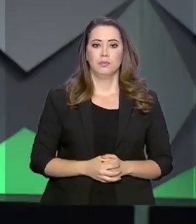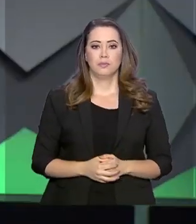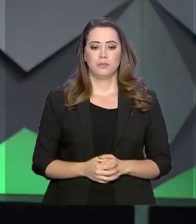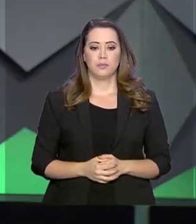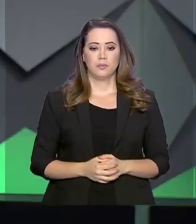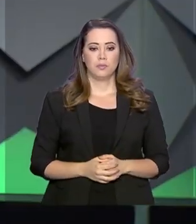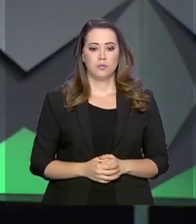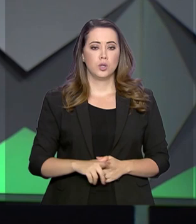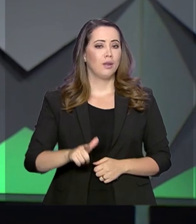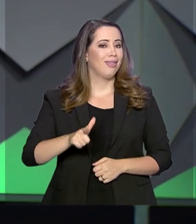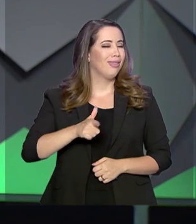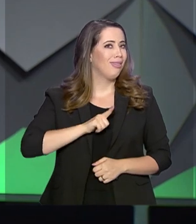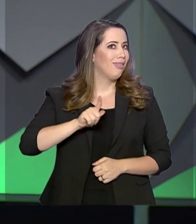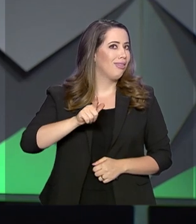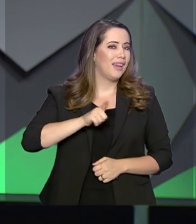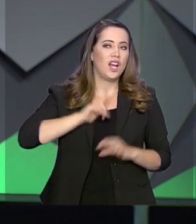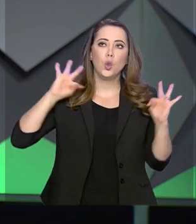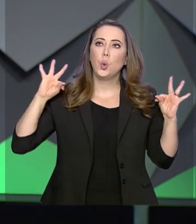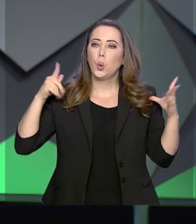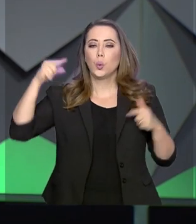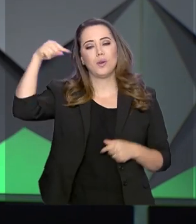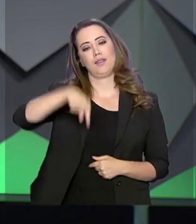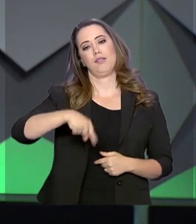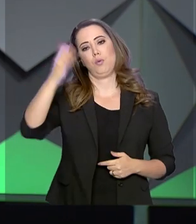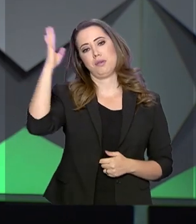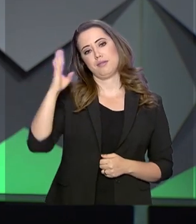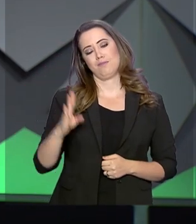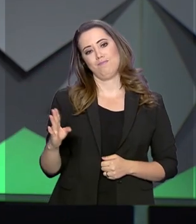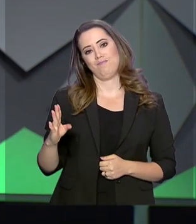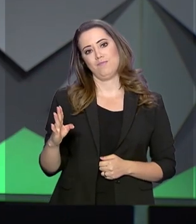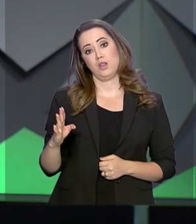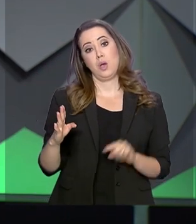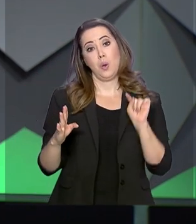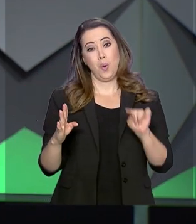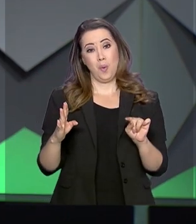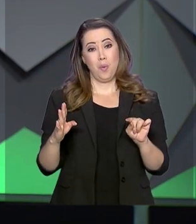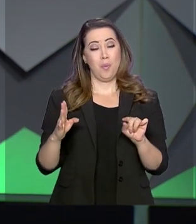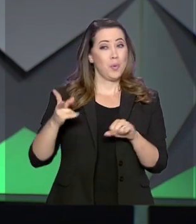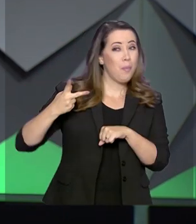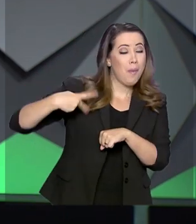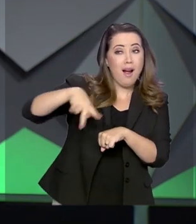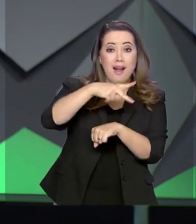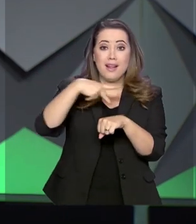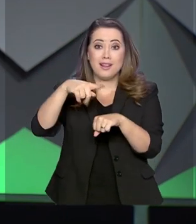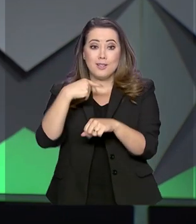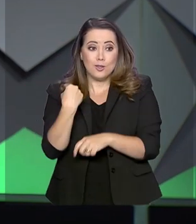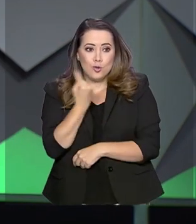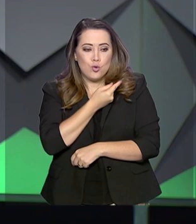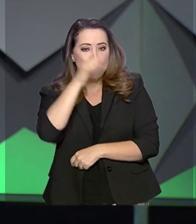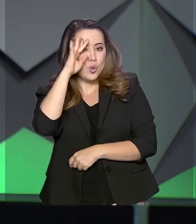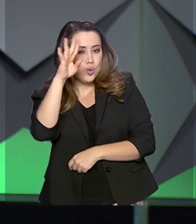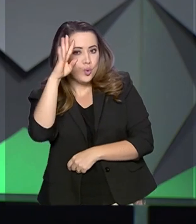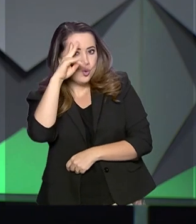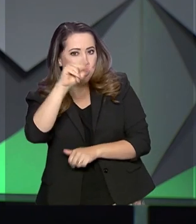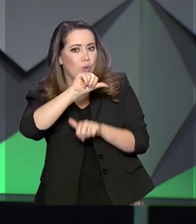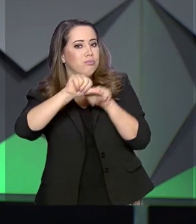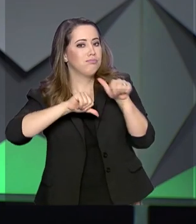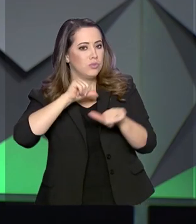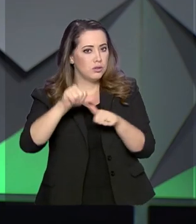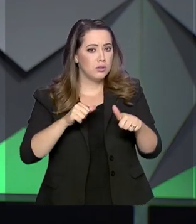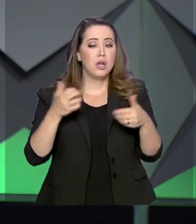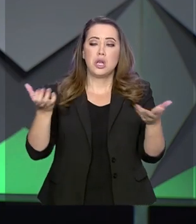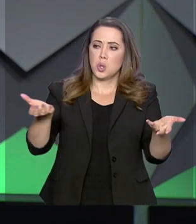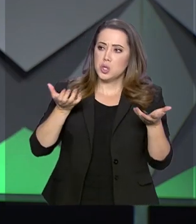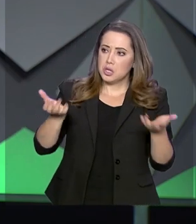Temos tudo para ser aquela nação do sonho de todos nós. E nós queremos repartir